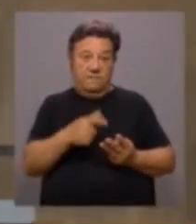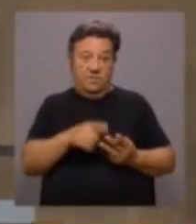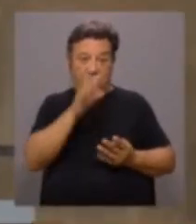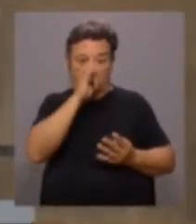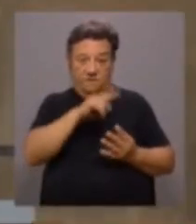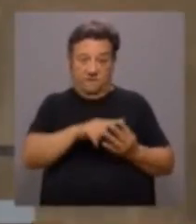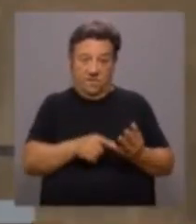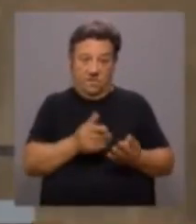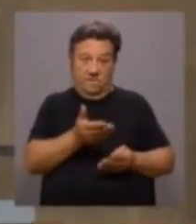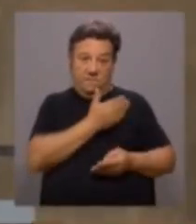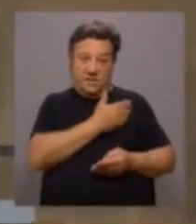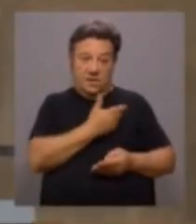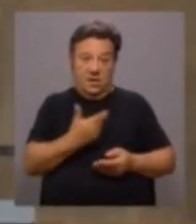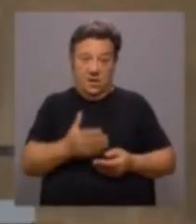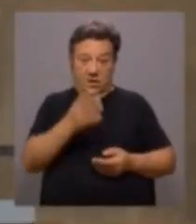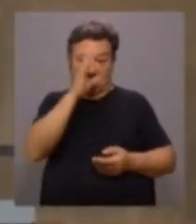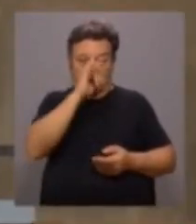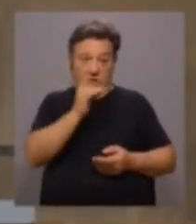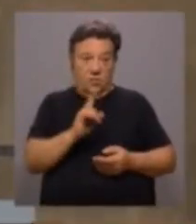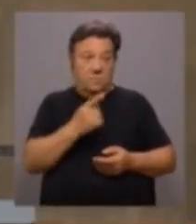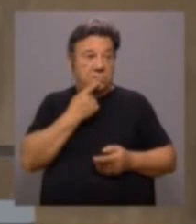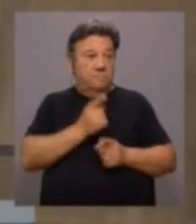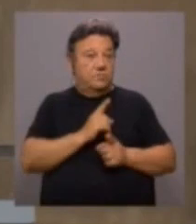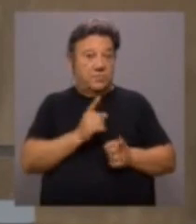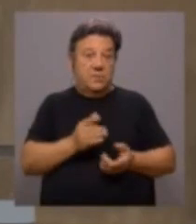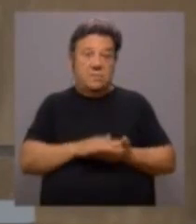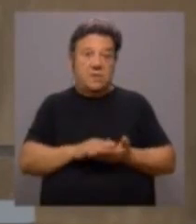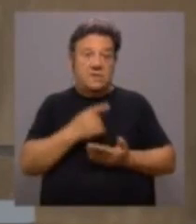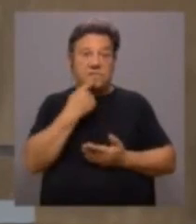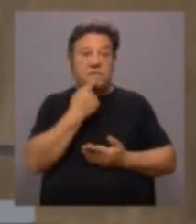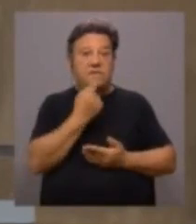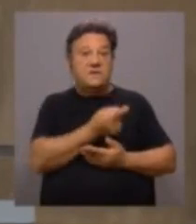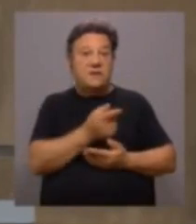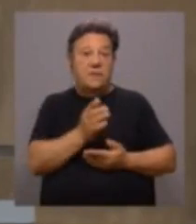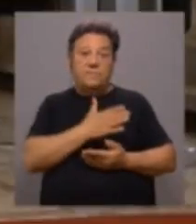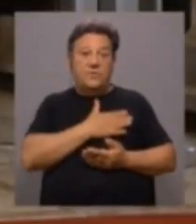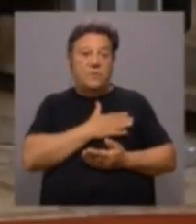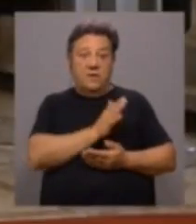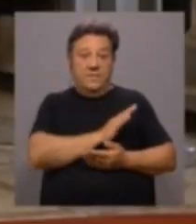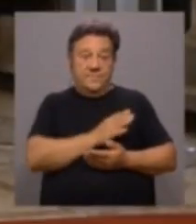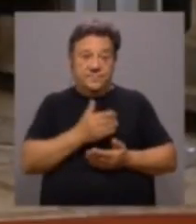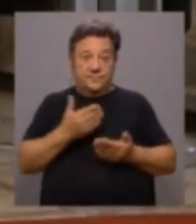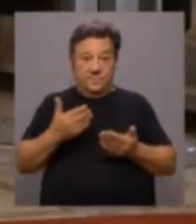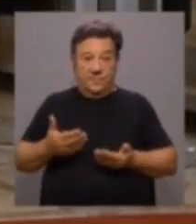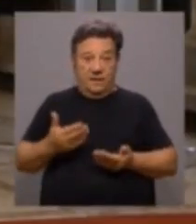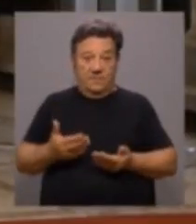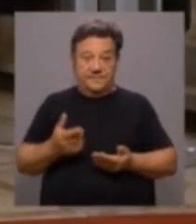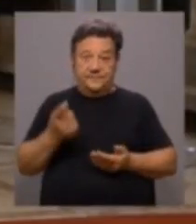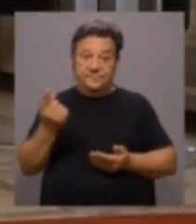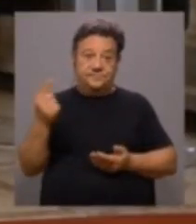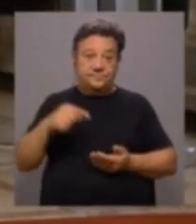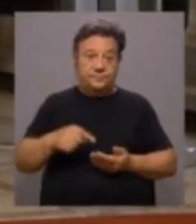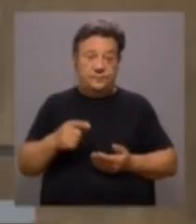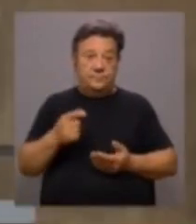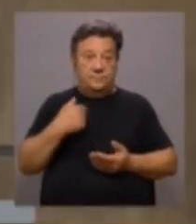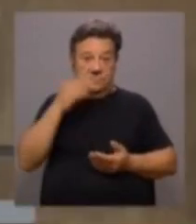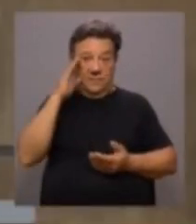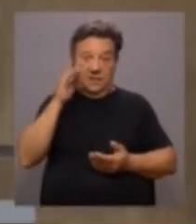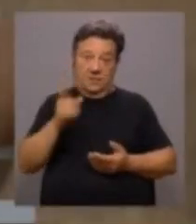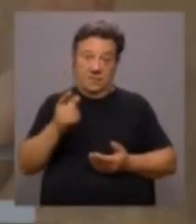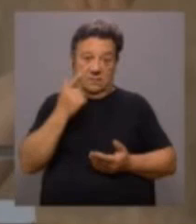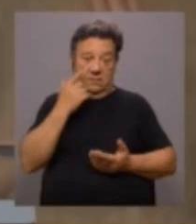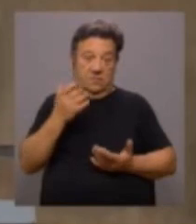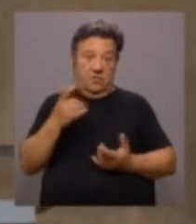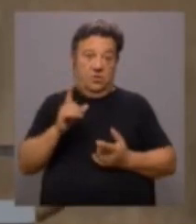passada. Nesta legislatura, sem que se perceba porquê, basicamente disse-lhes que não queria. E agora, vem no que eu acho que é